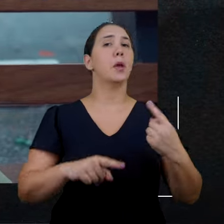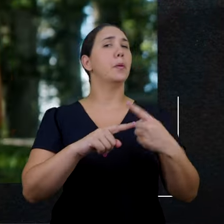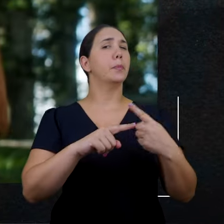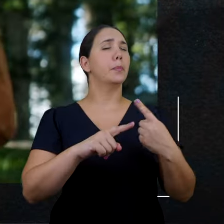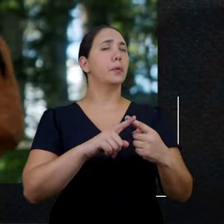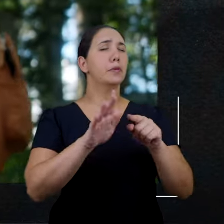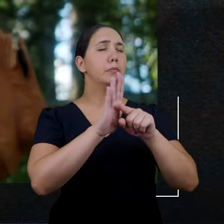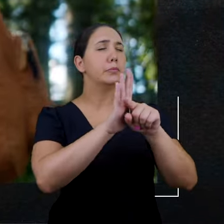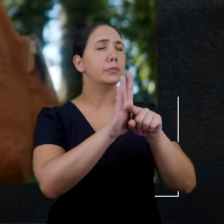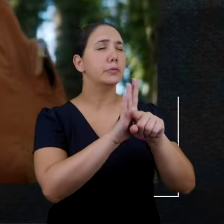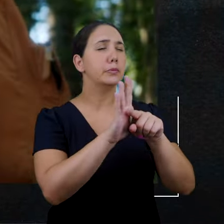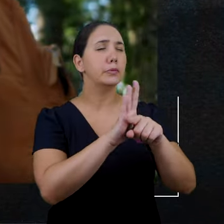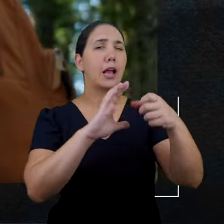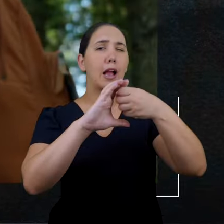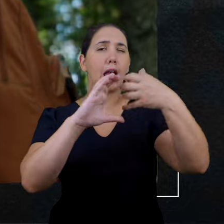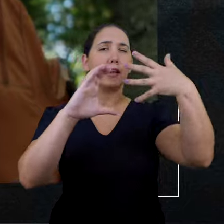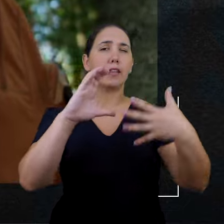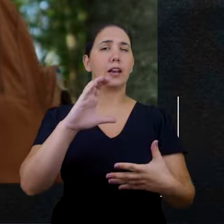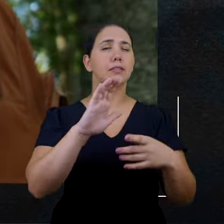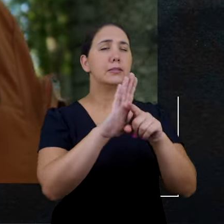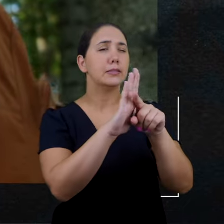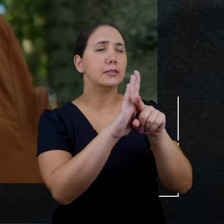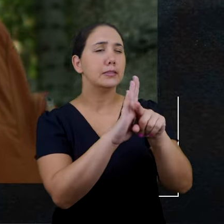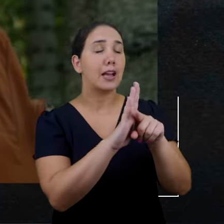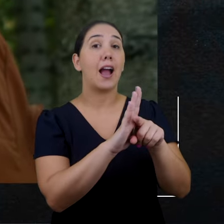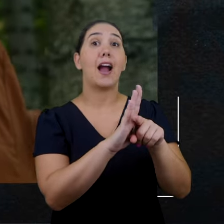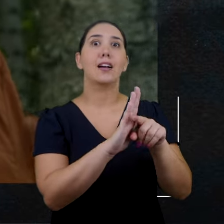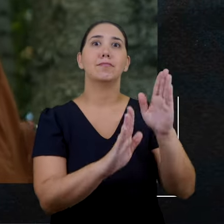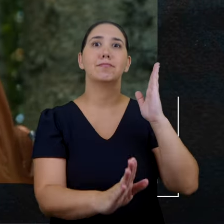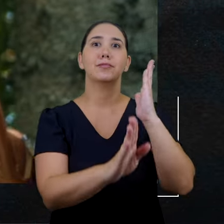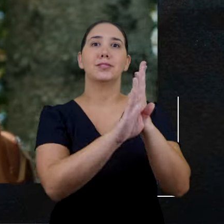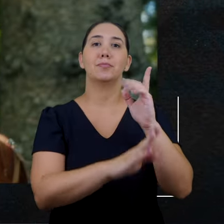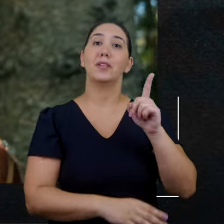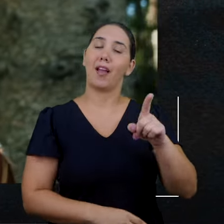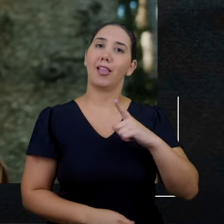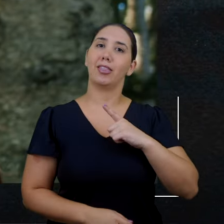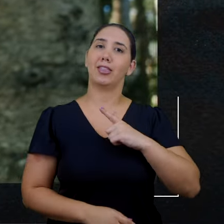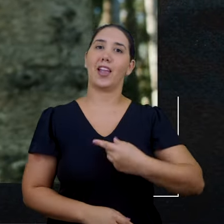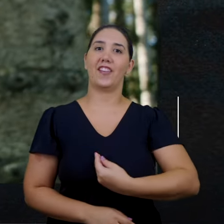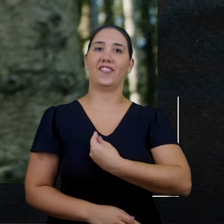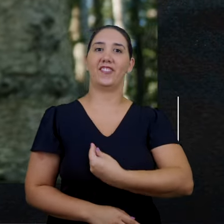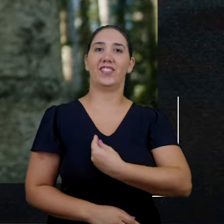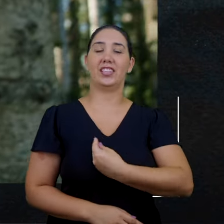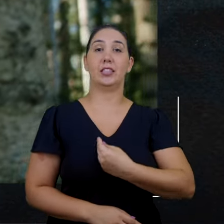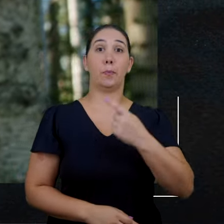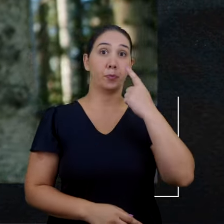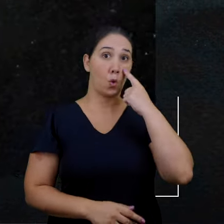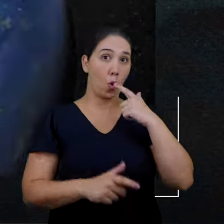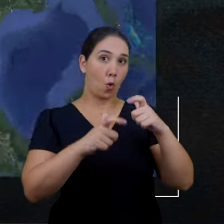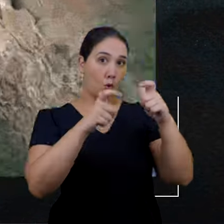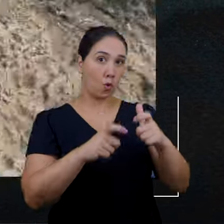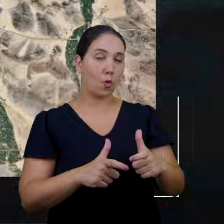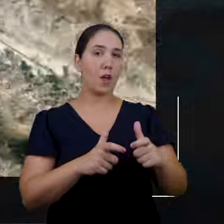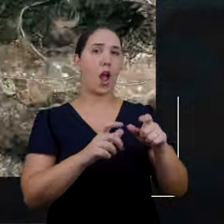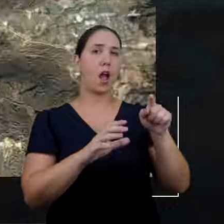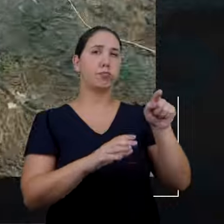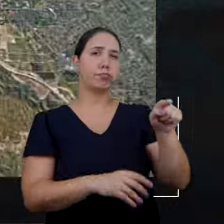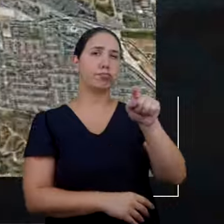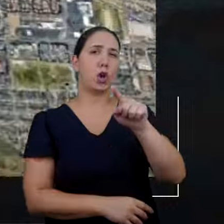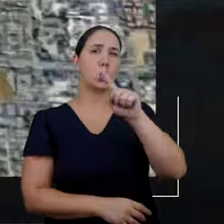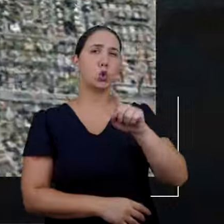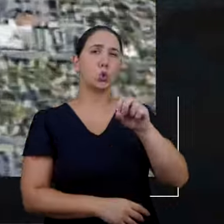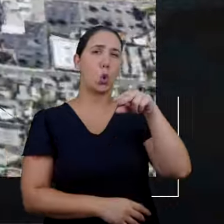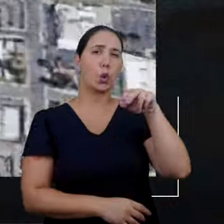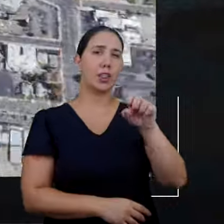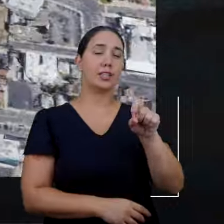comunidades associam claramente essa característica ao estilo de vida saudável praticado ali. Uma dessas zonas